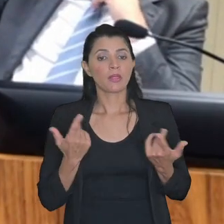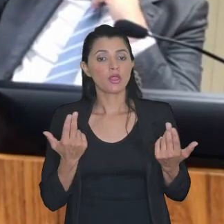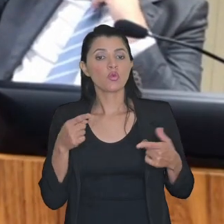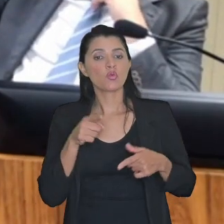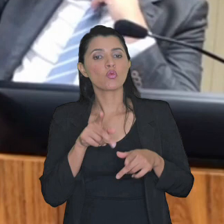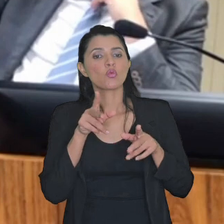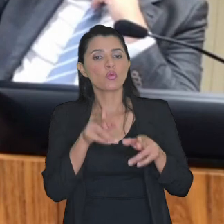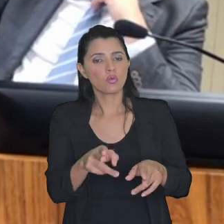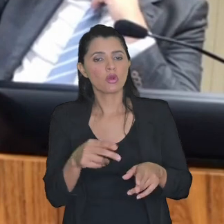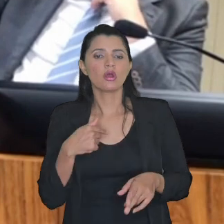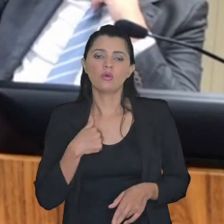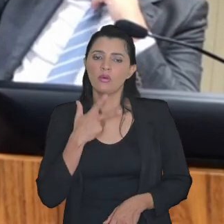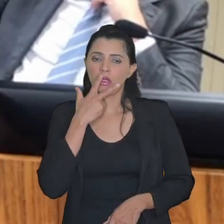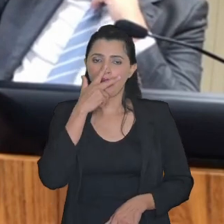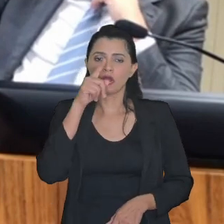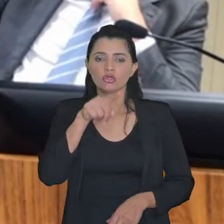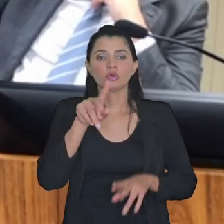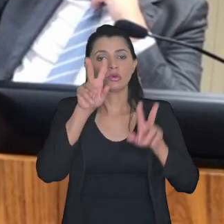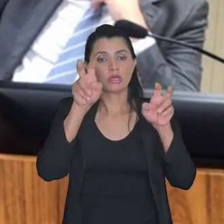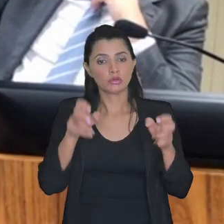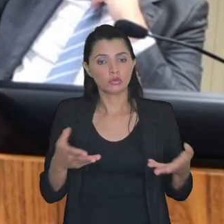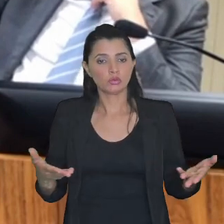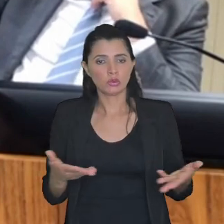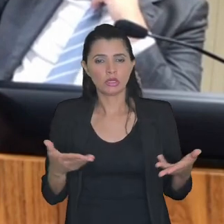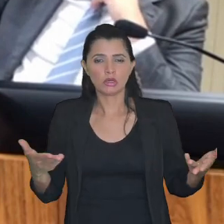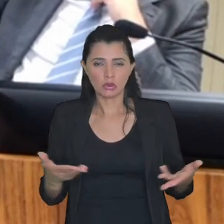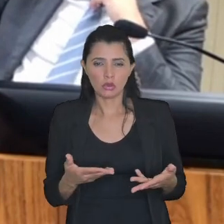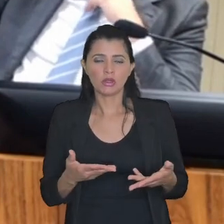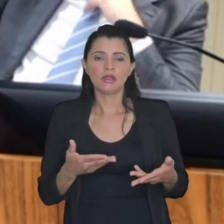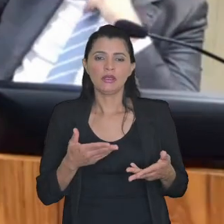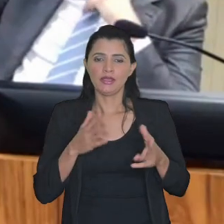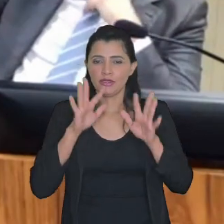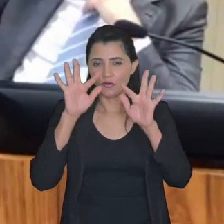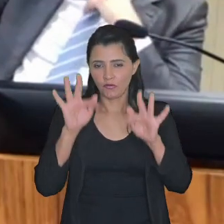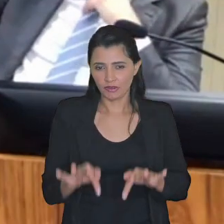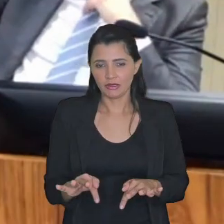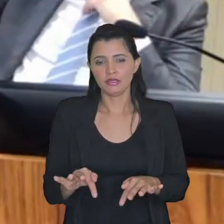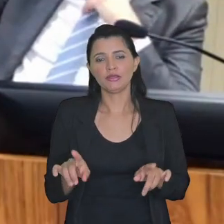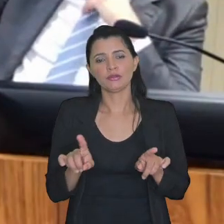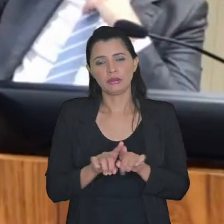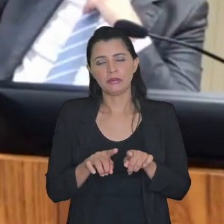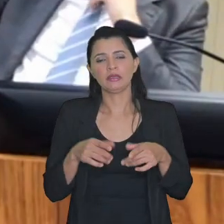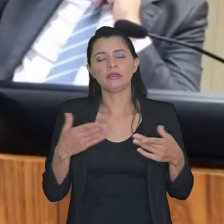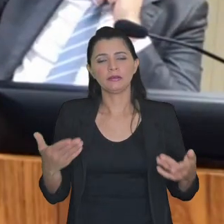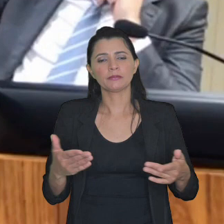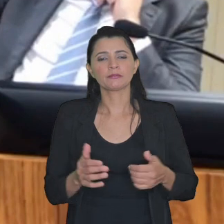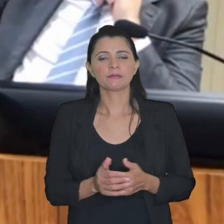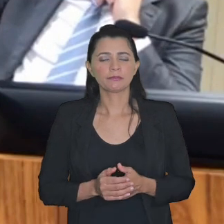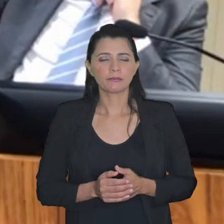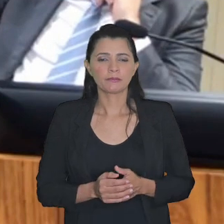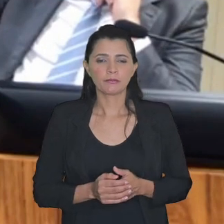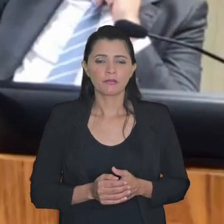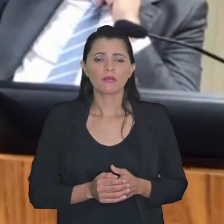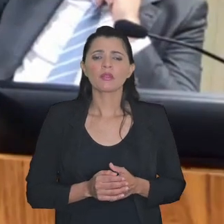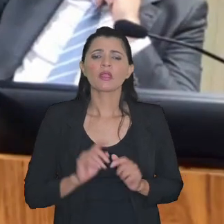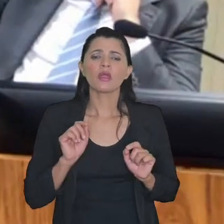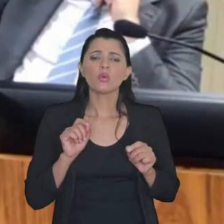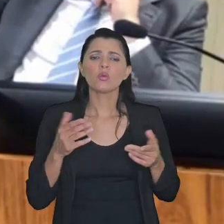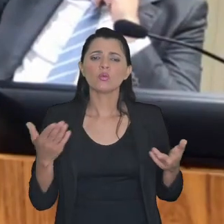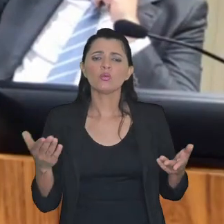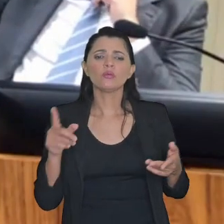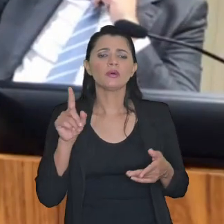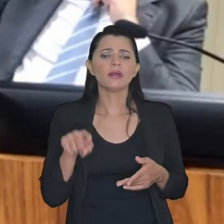mesma linha eu acho que o assunto do momento e aí eu concluo Tonino são